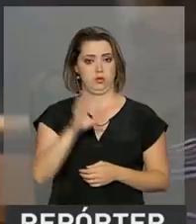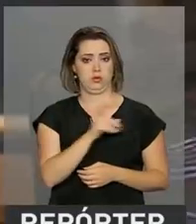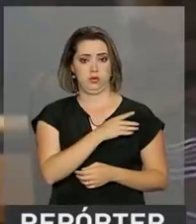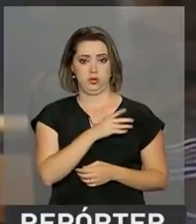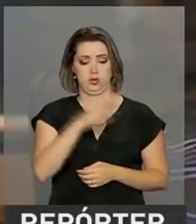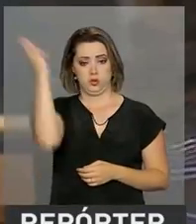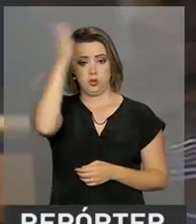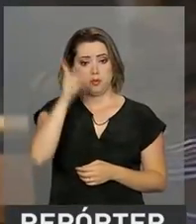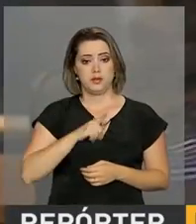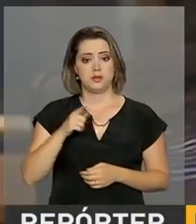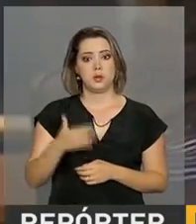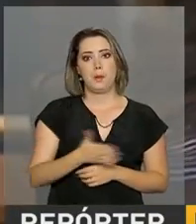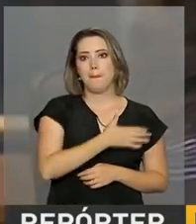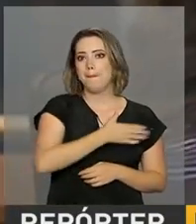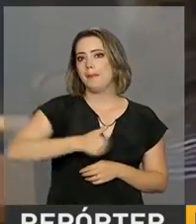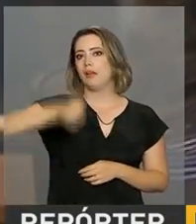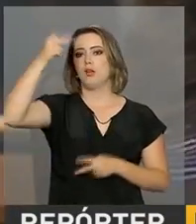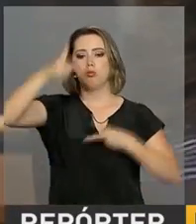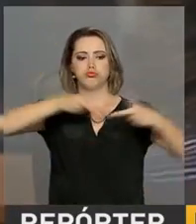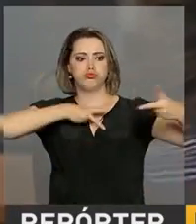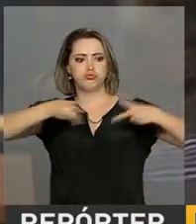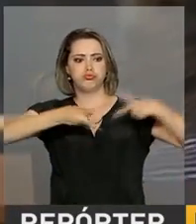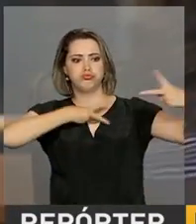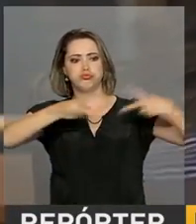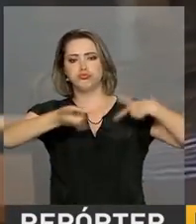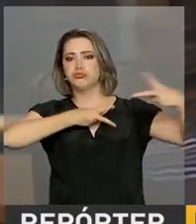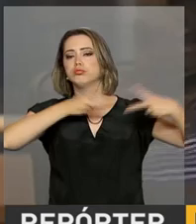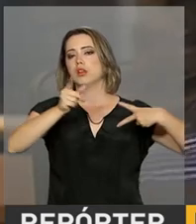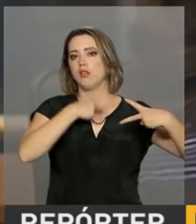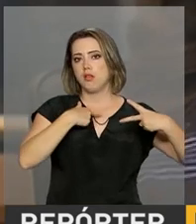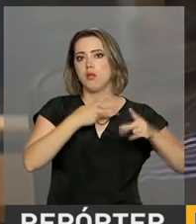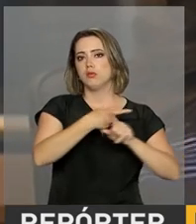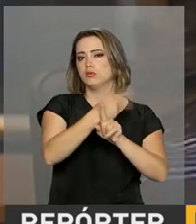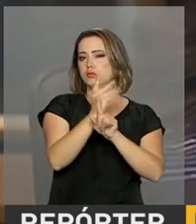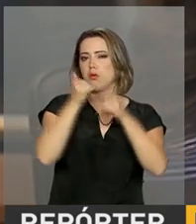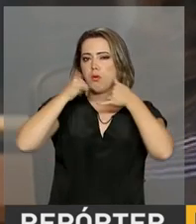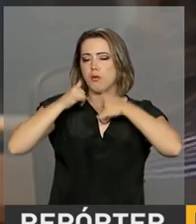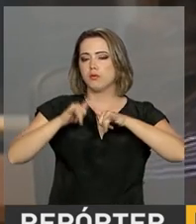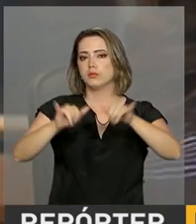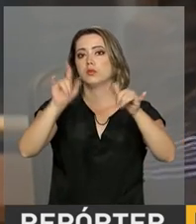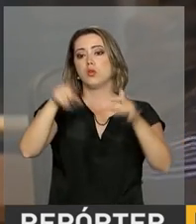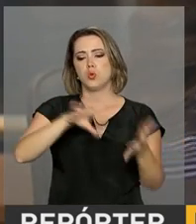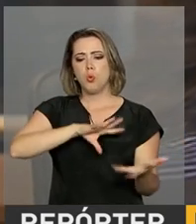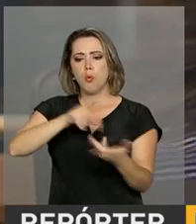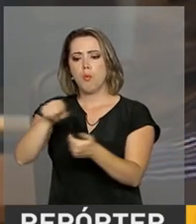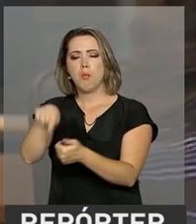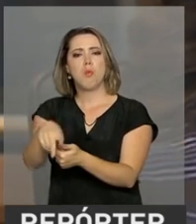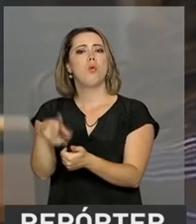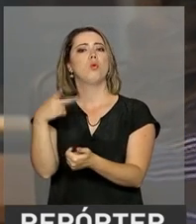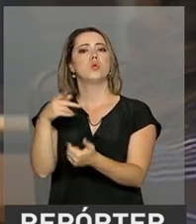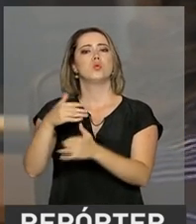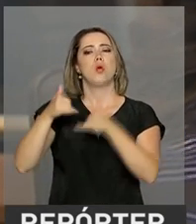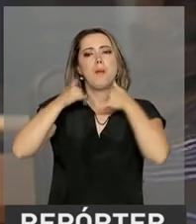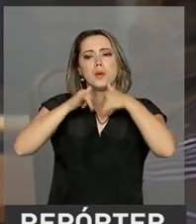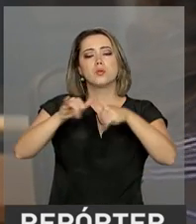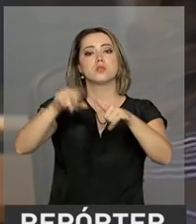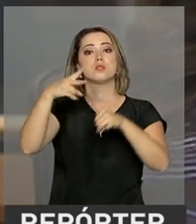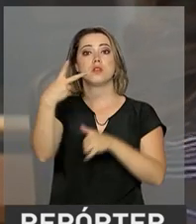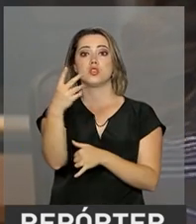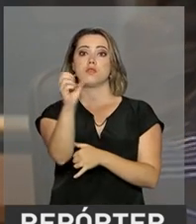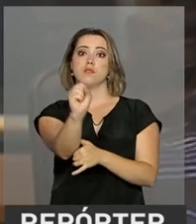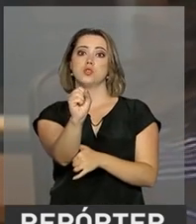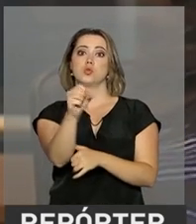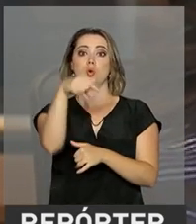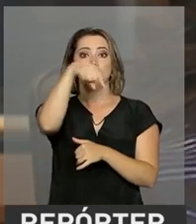do mundo para a geração de energia eólica. A produtividade média mundial de uma turbina é em torno de 28, 30%. A do